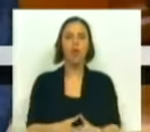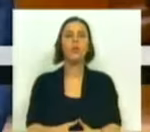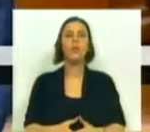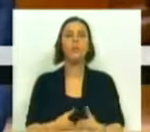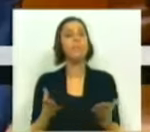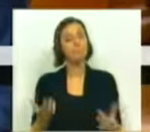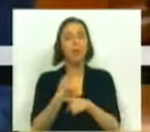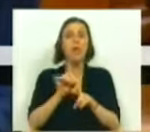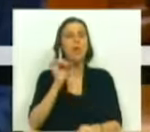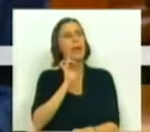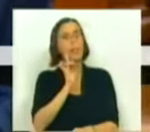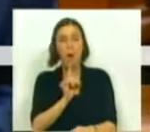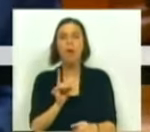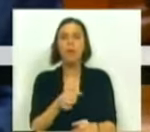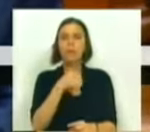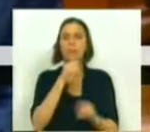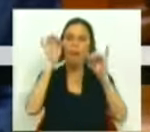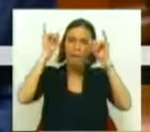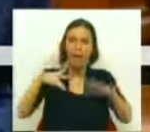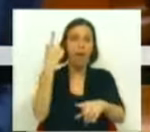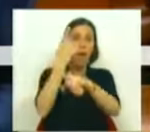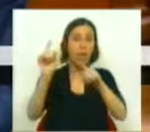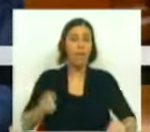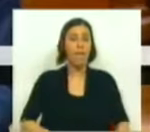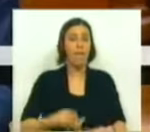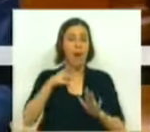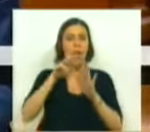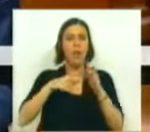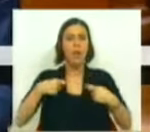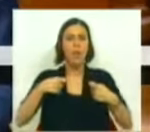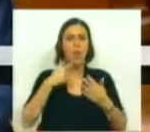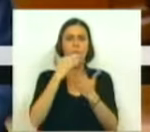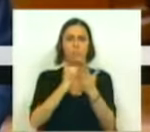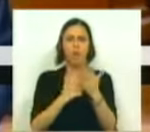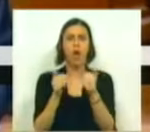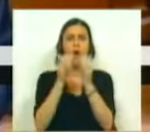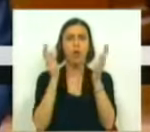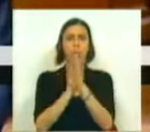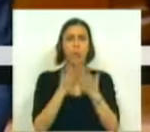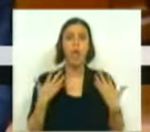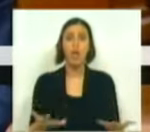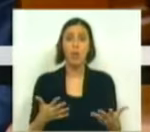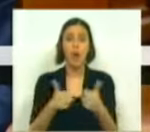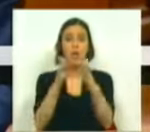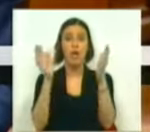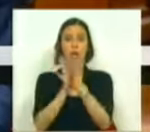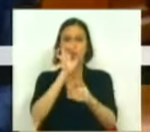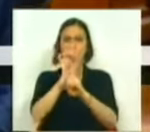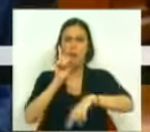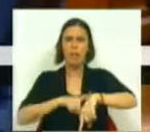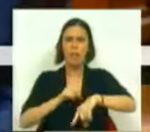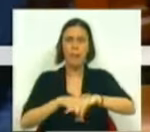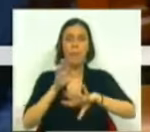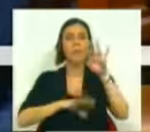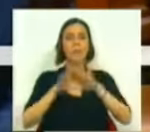E porque importava terminar de uma vez com os vários regimes de custas, todos em vigor e todos ao mesmo